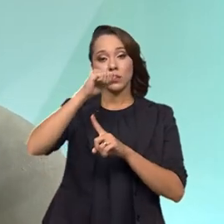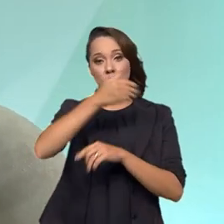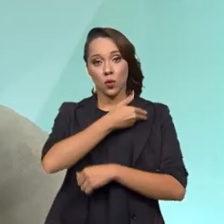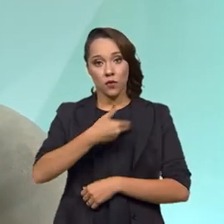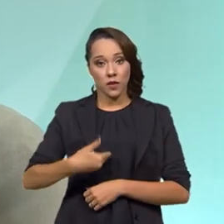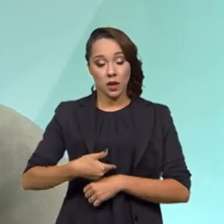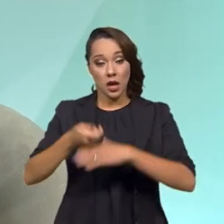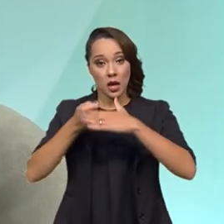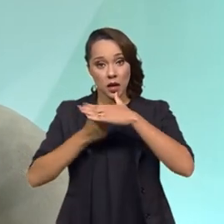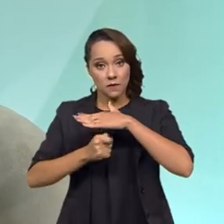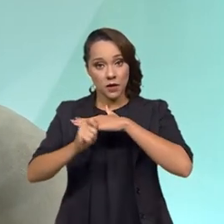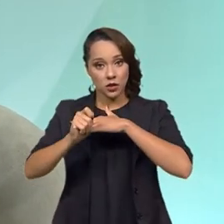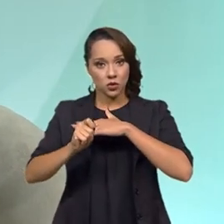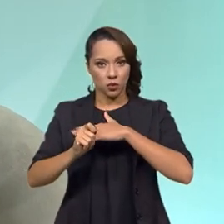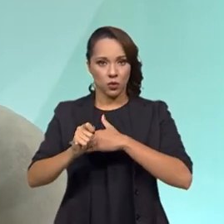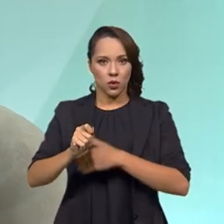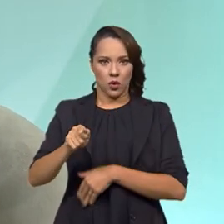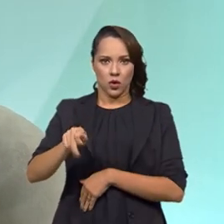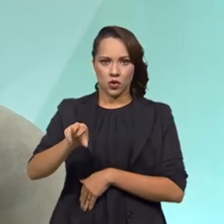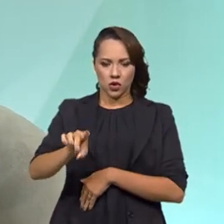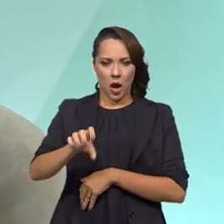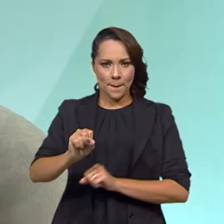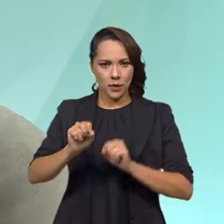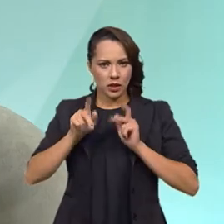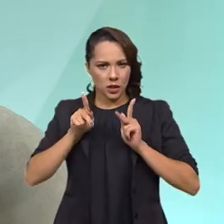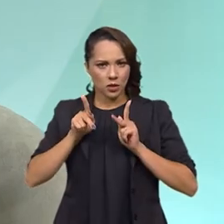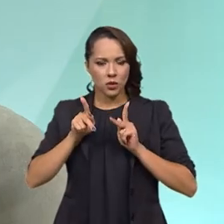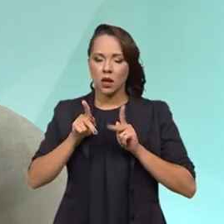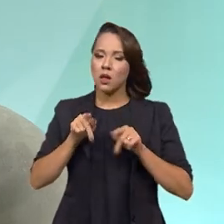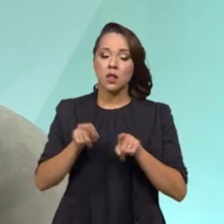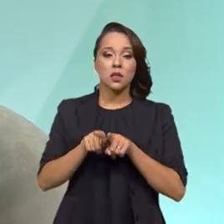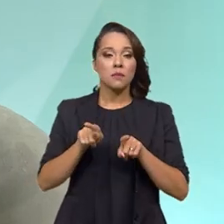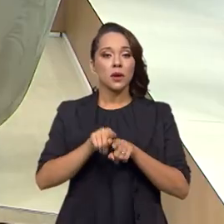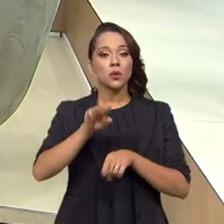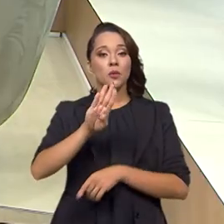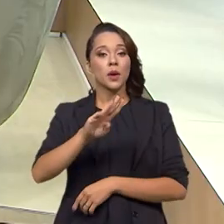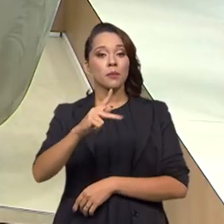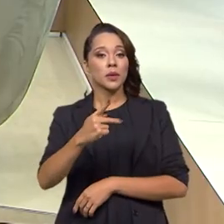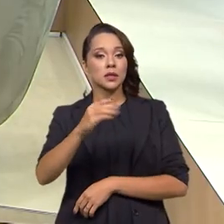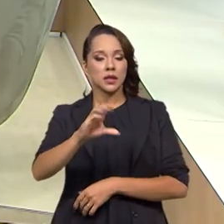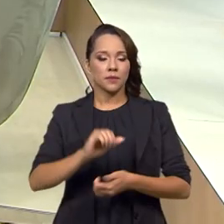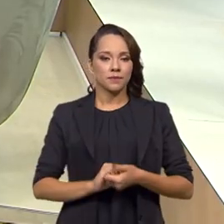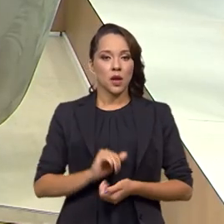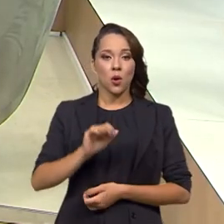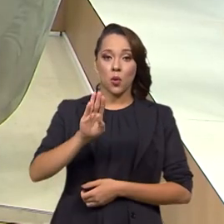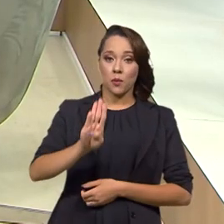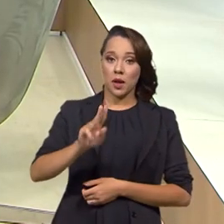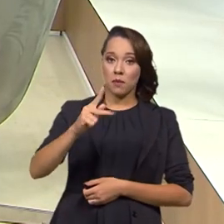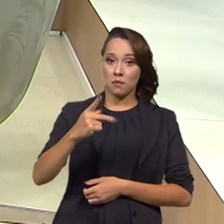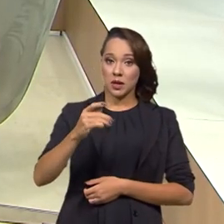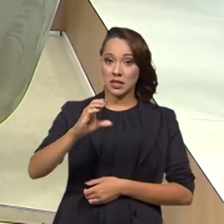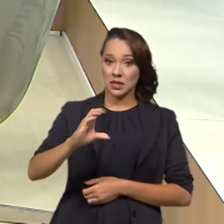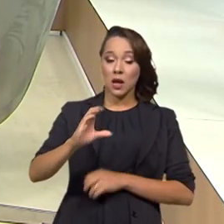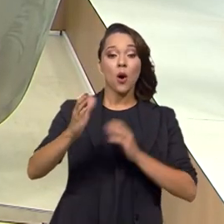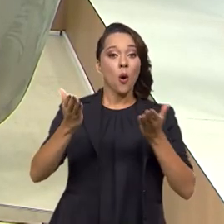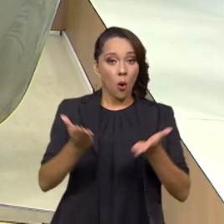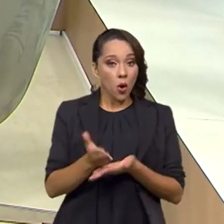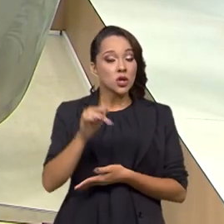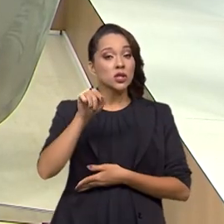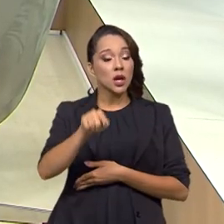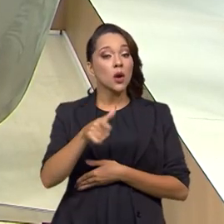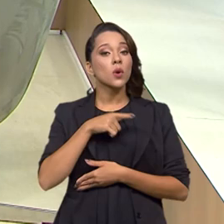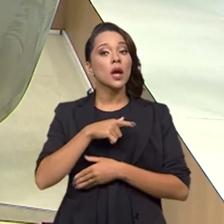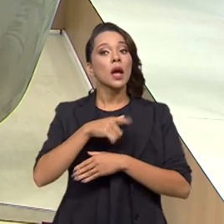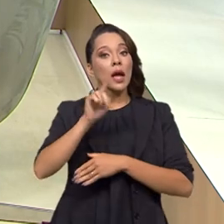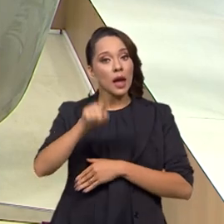investiu, não só nas aposentadorias, como também no BPC. Então, o BPC hoje é uma fonte de